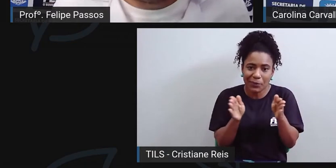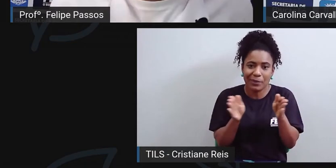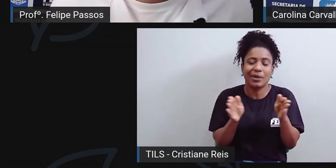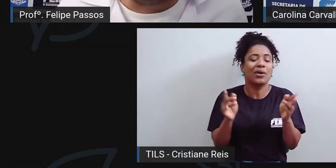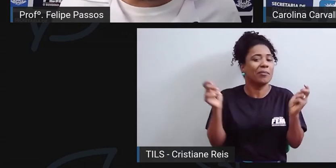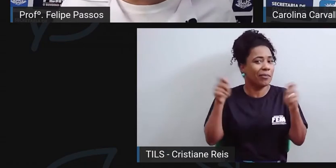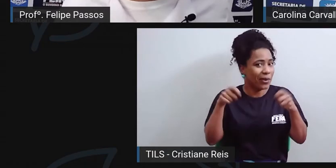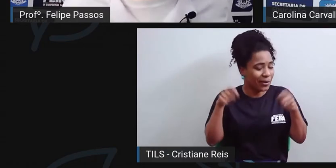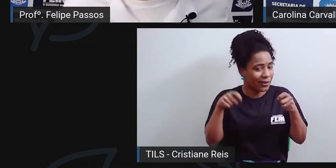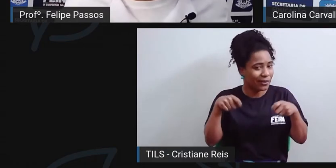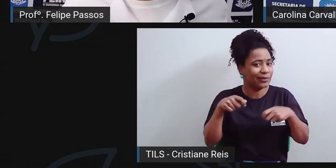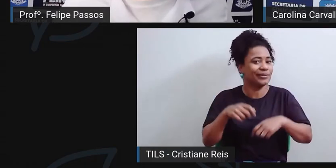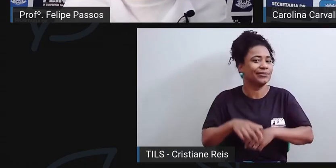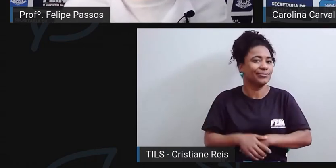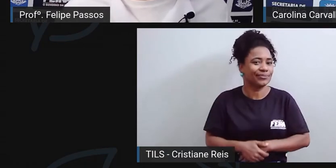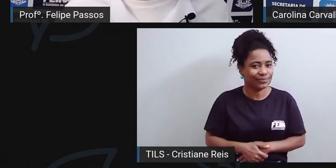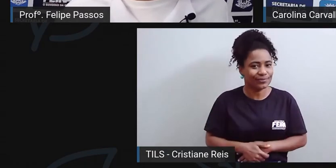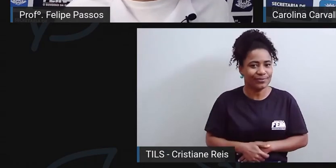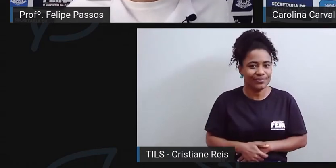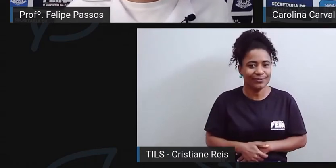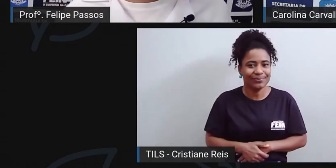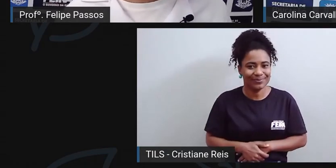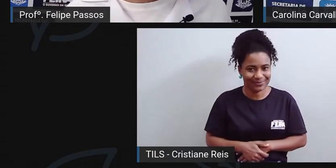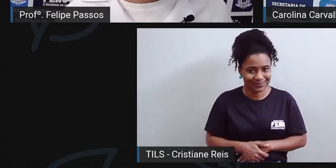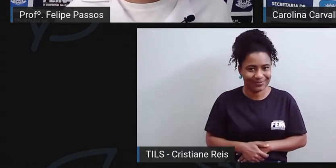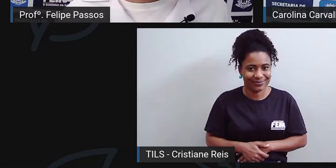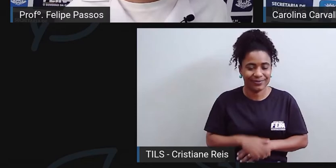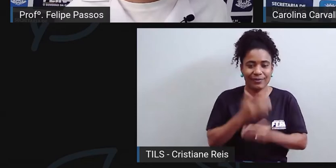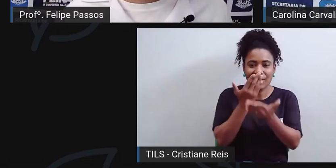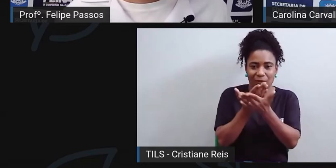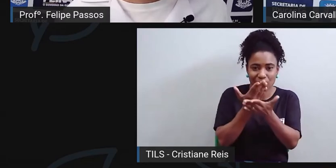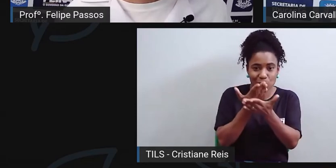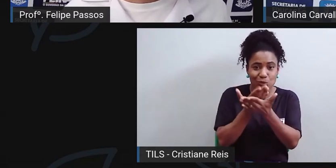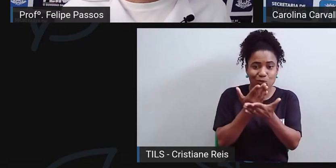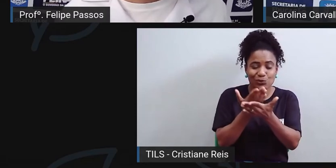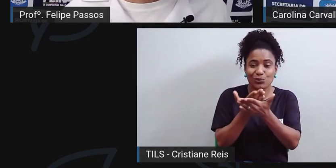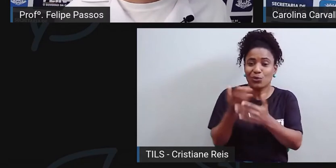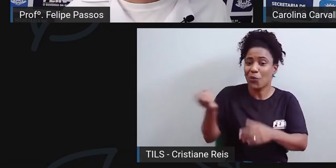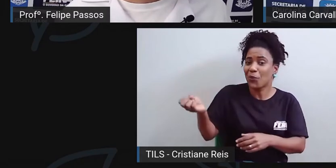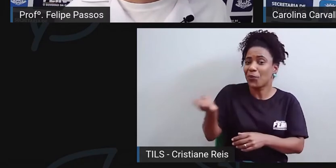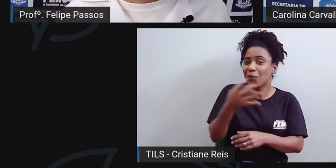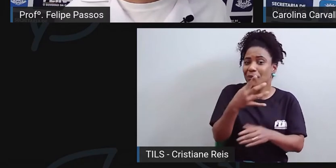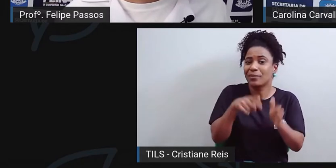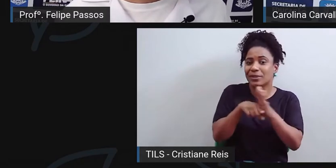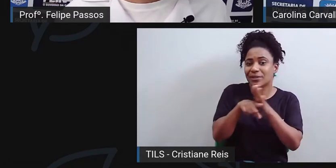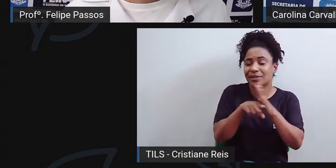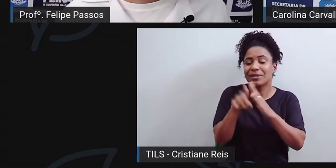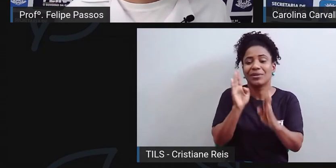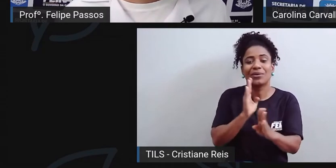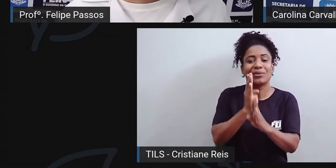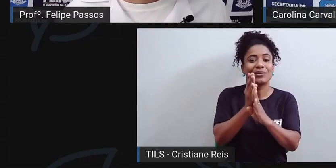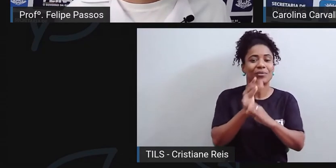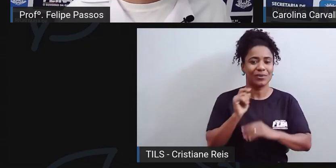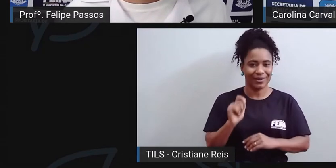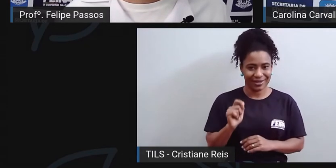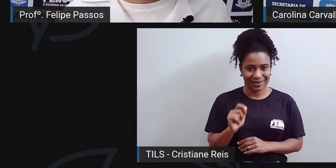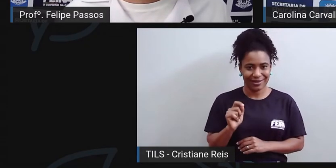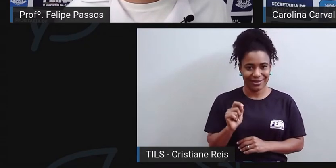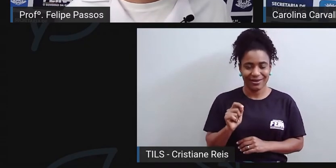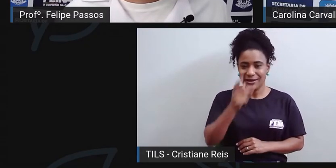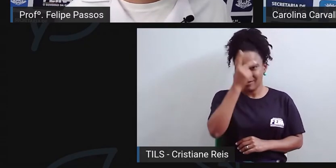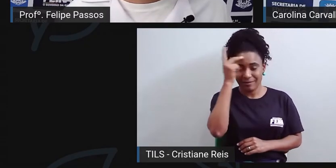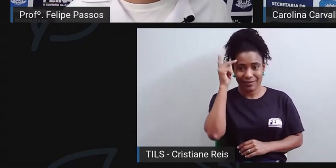nada. E já tem estudos recentes, e já tem estudos recentes também falando que as pessoas que têm uma doença